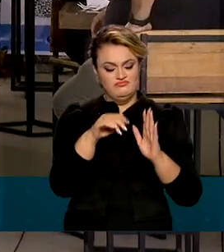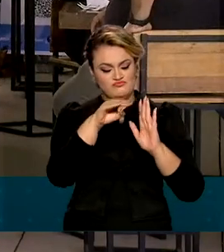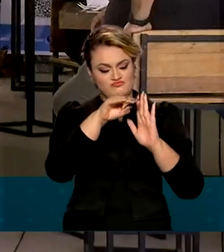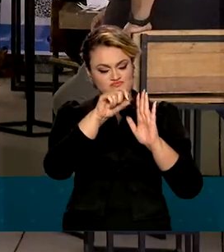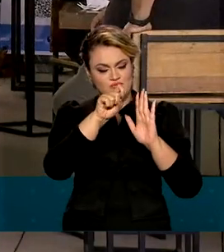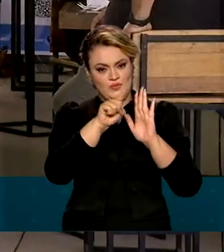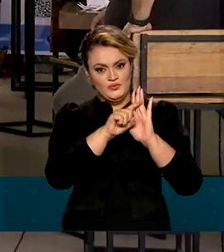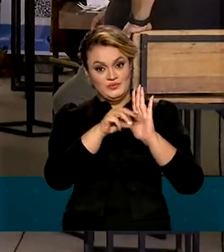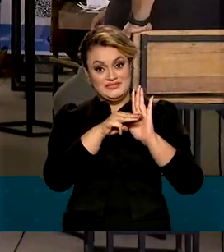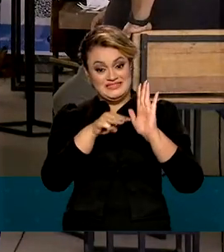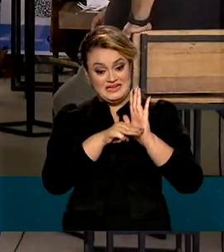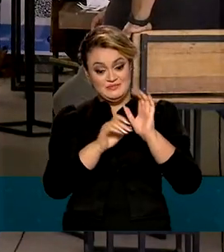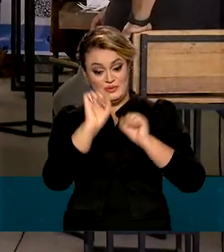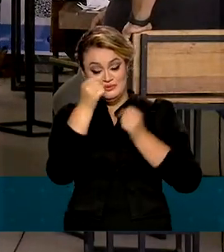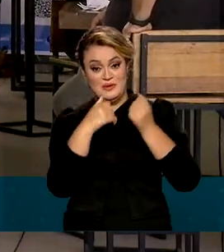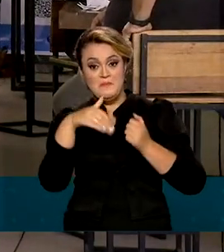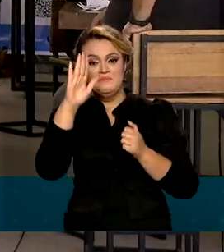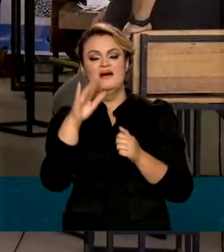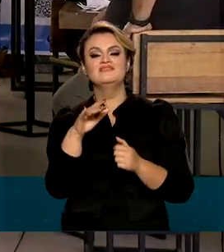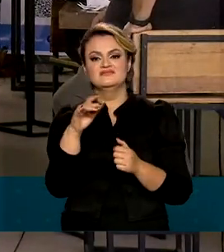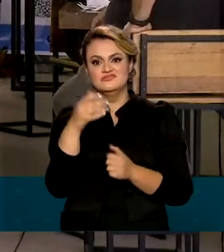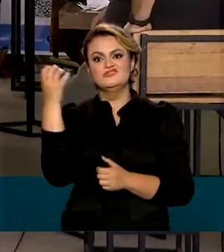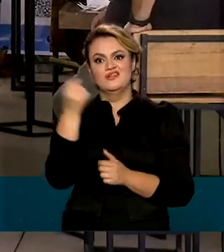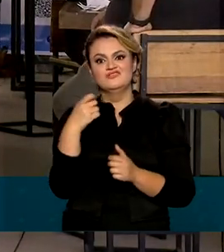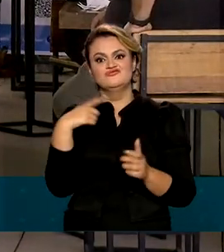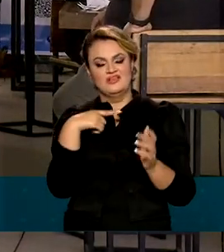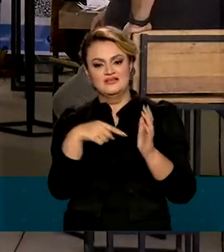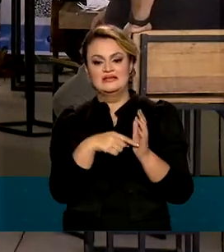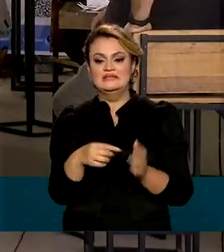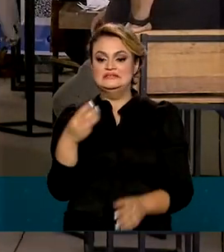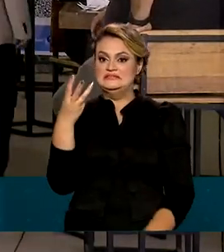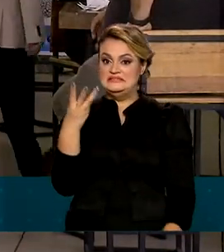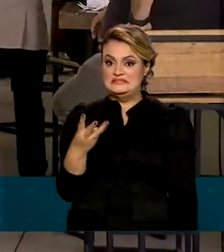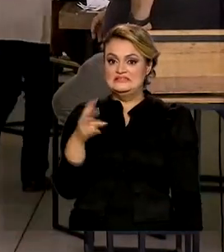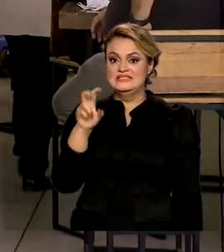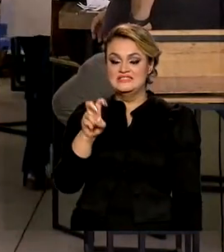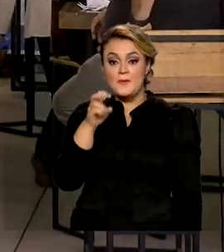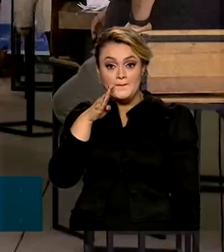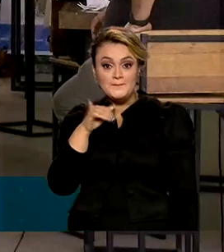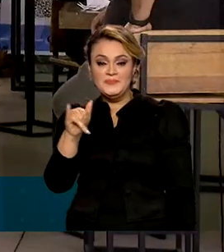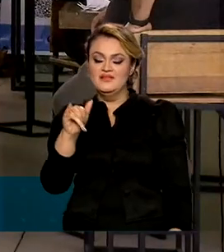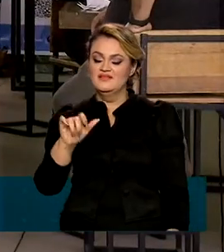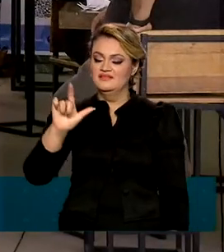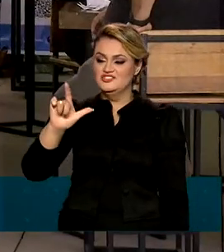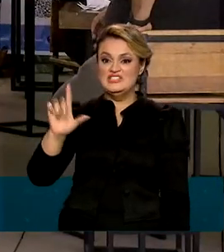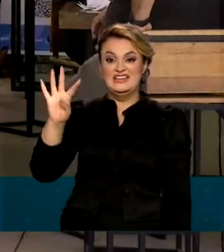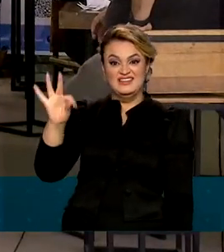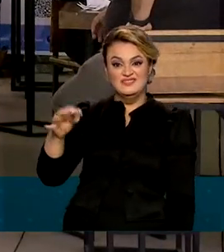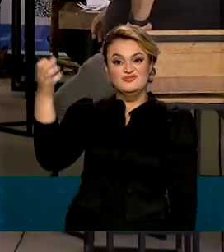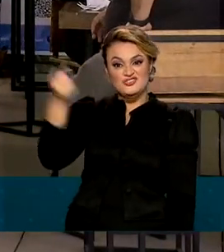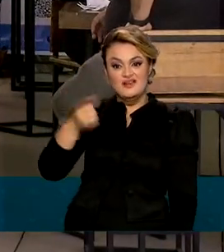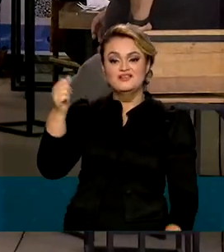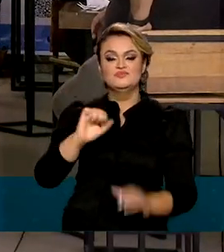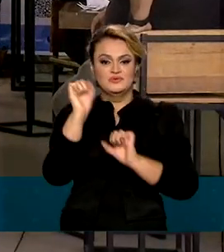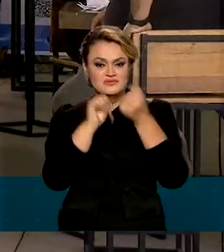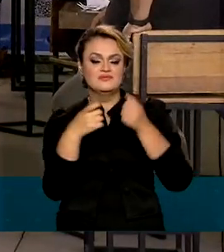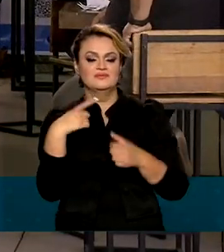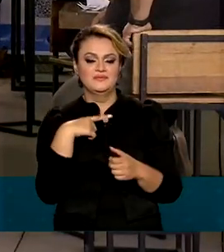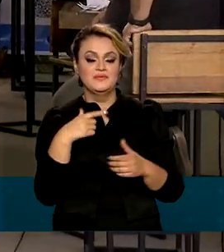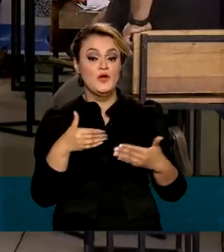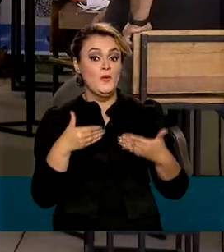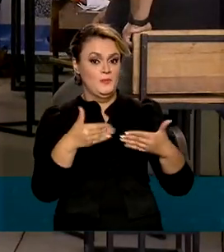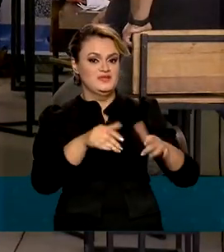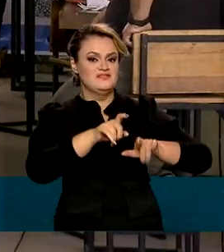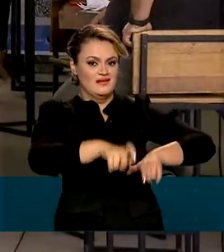mundial de leite. São mais de 35 bilhões de litros por ano. Segundo o Ministério da Agricultura, Pecuária e